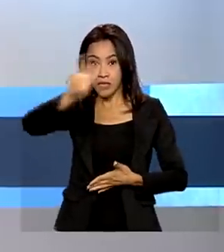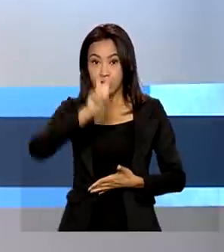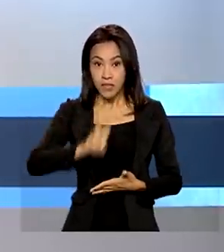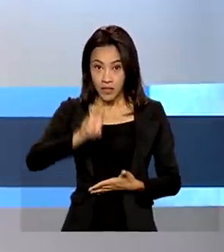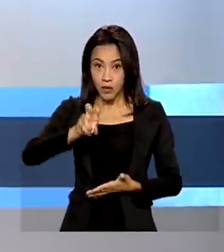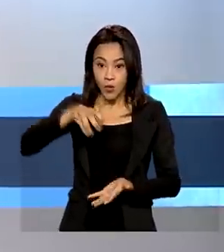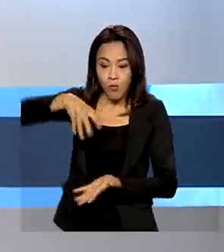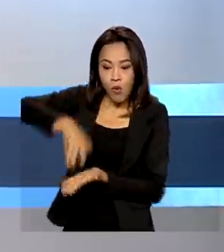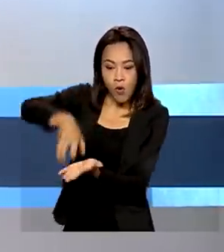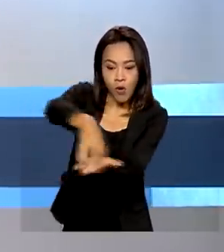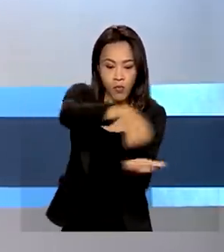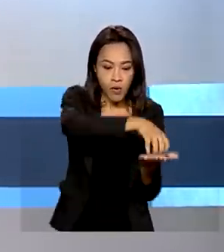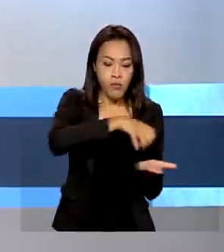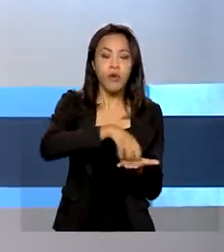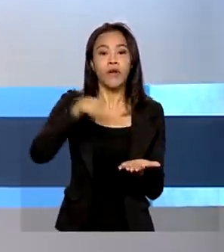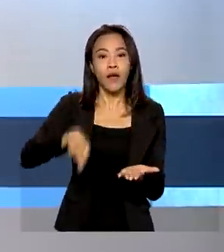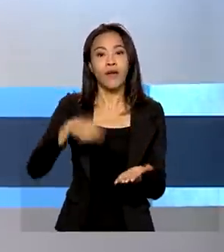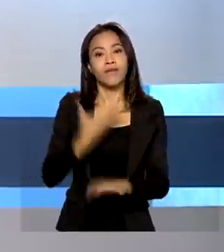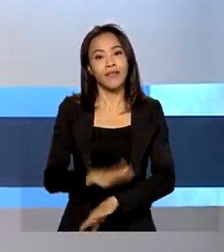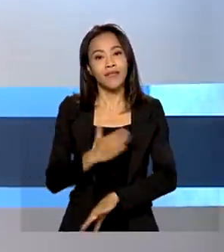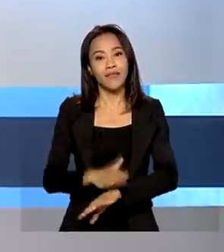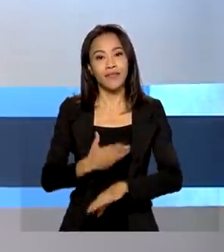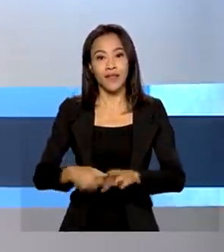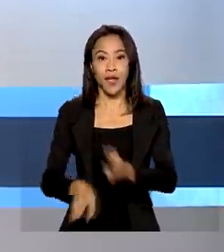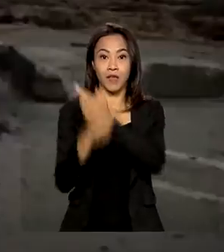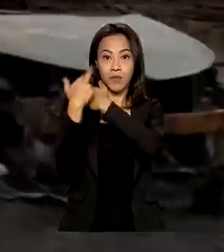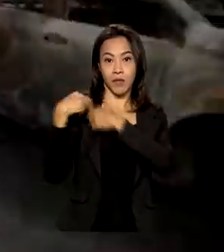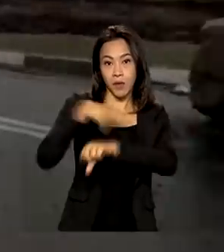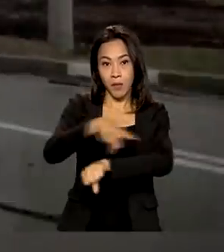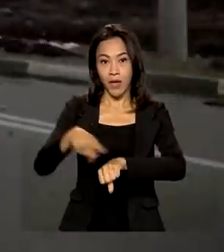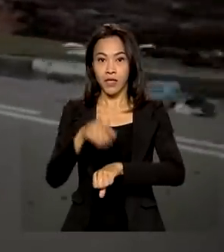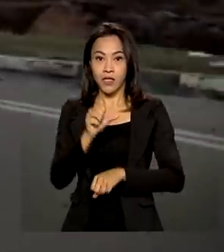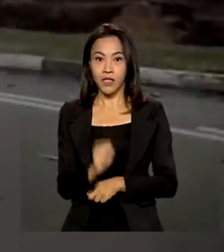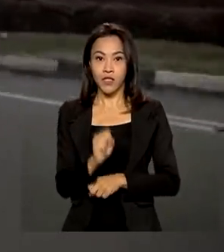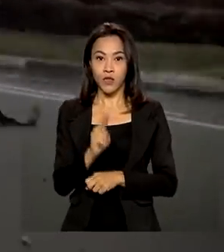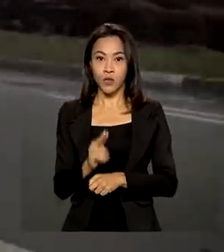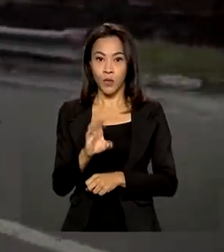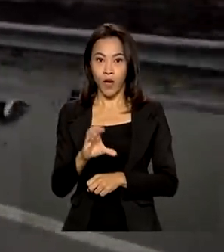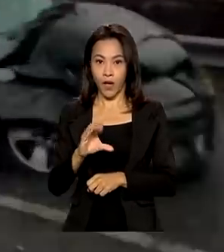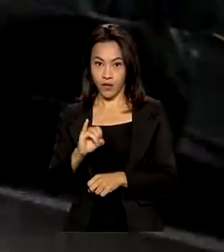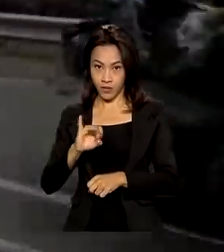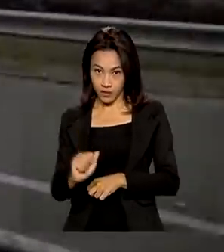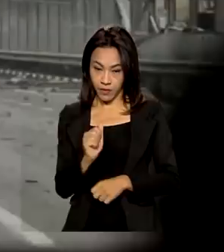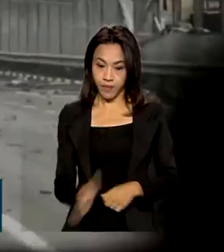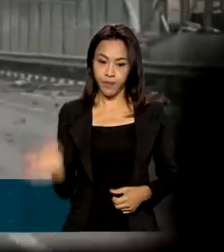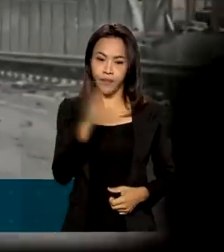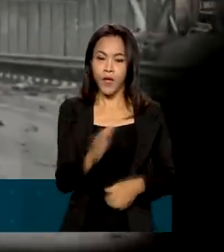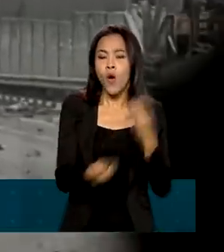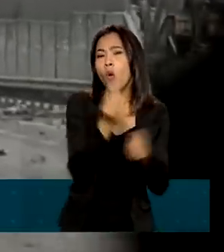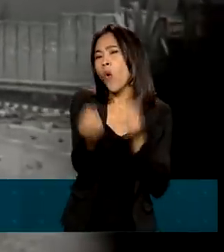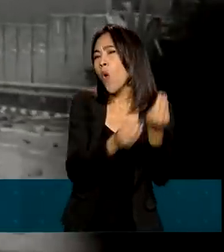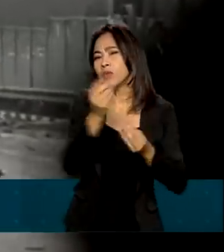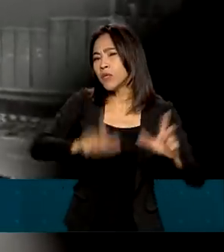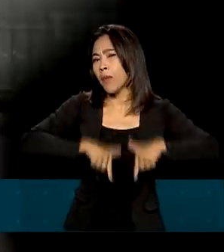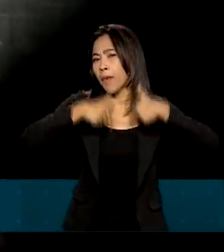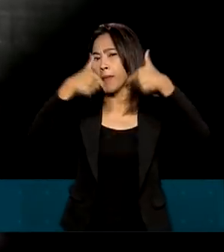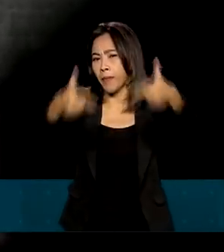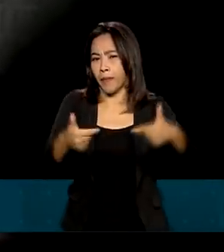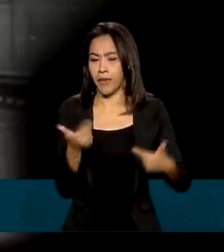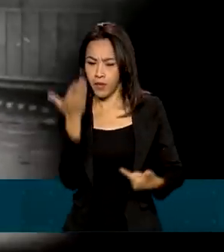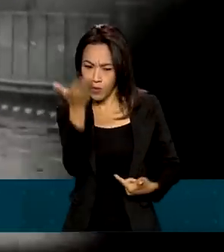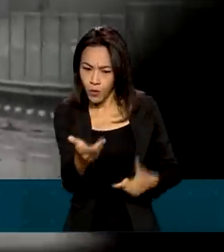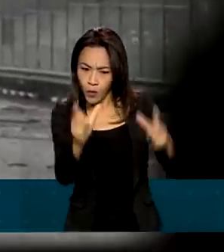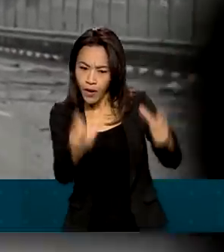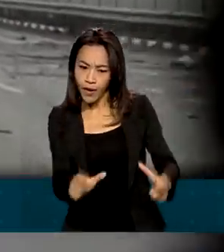físicas da simulação conduzida pela Suécia. Como seria o trabalho das Forças Armadas numa operação de paz